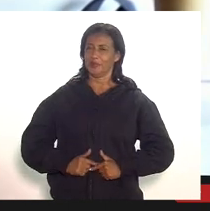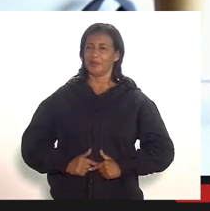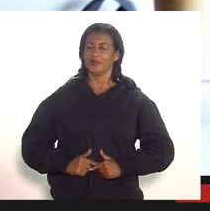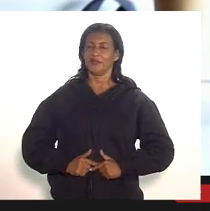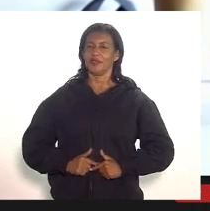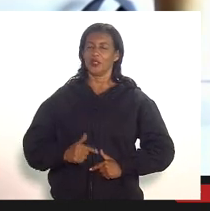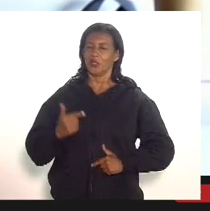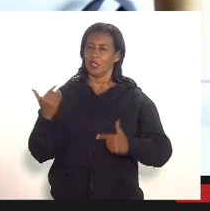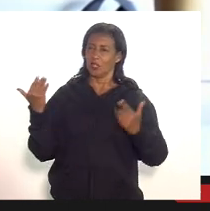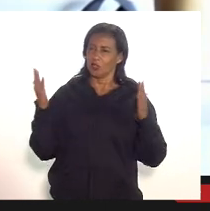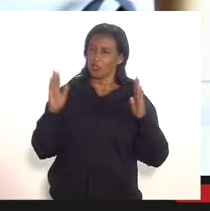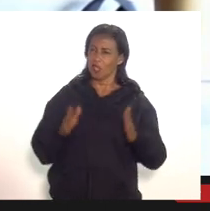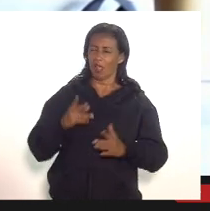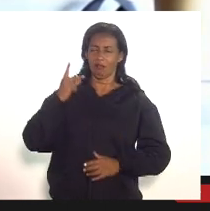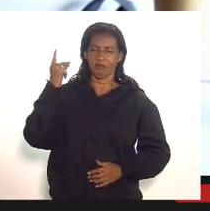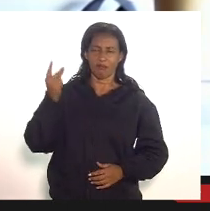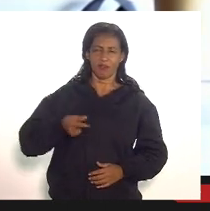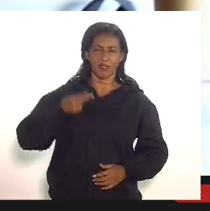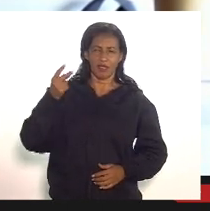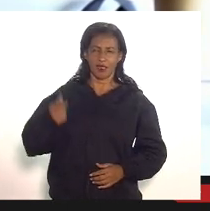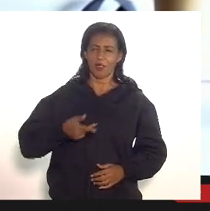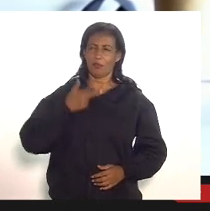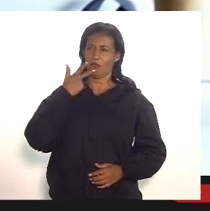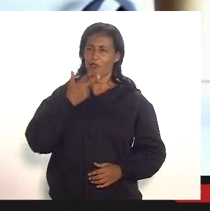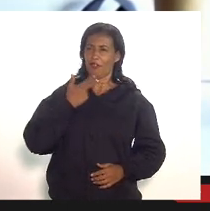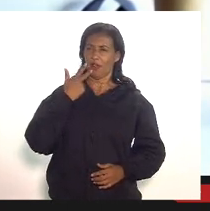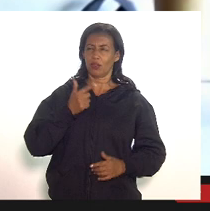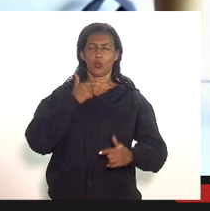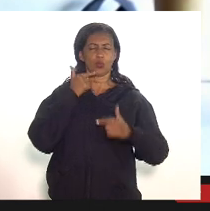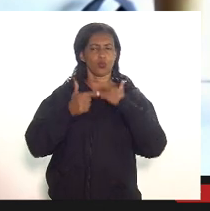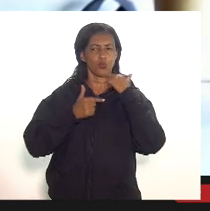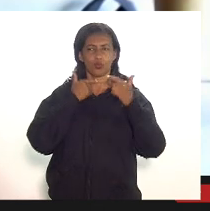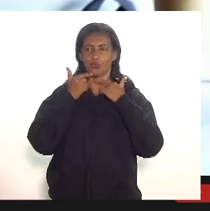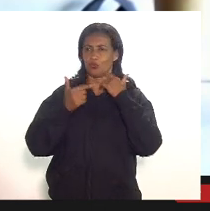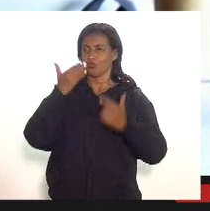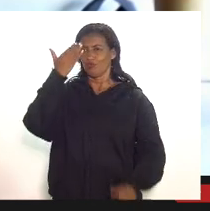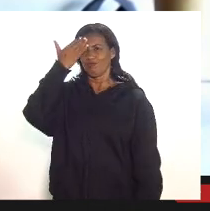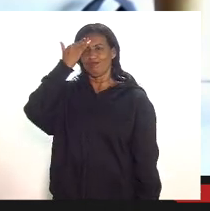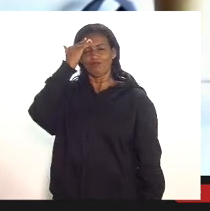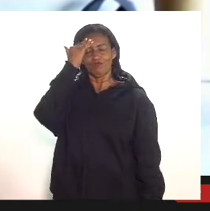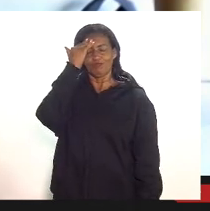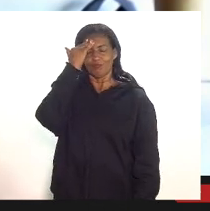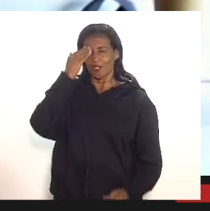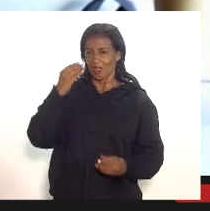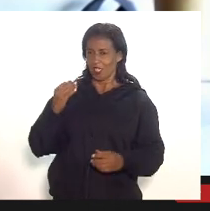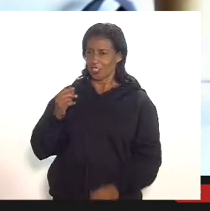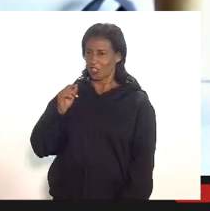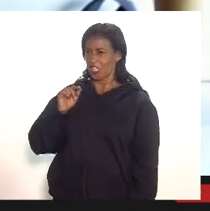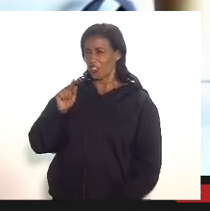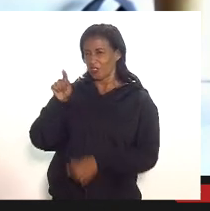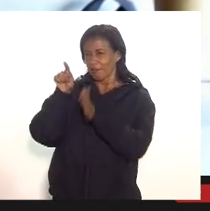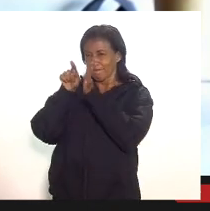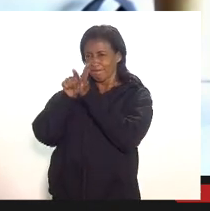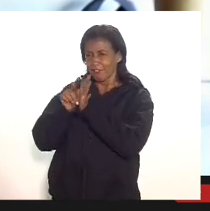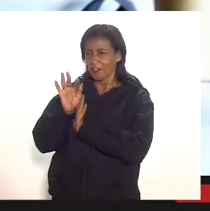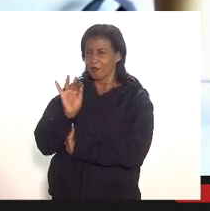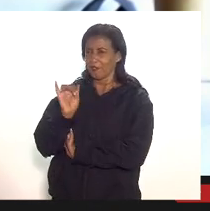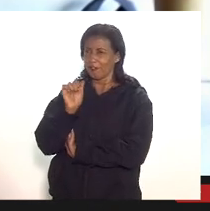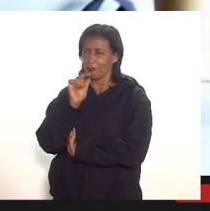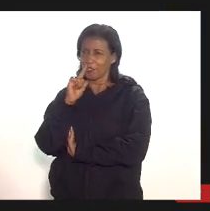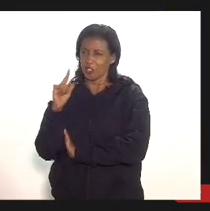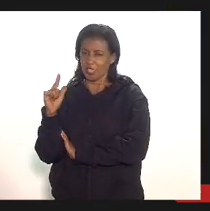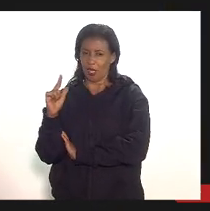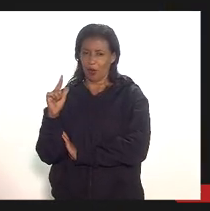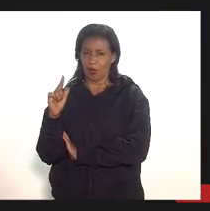que eu não consigo entender que a gente dá um benefício fiscal no repeto de 3 pontos